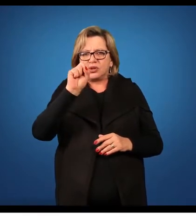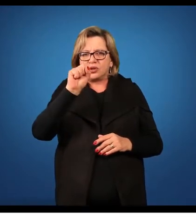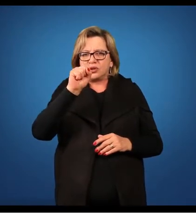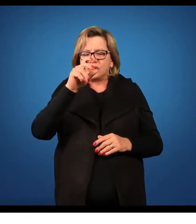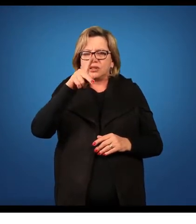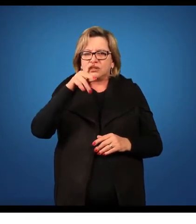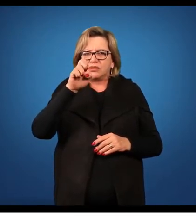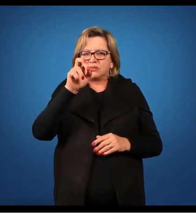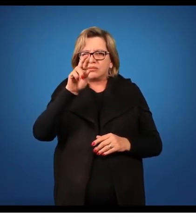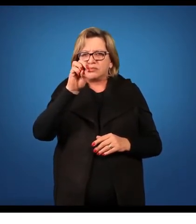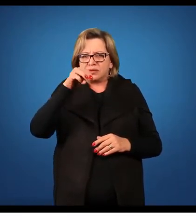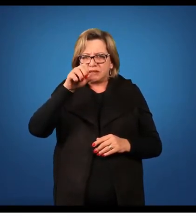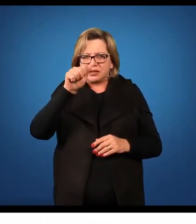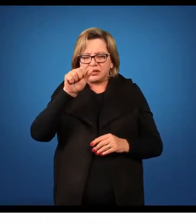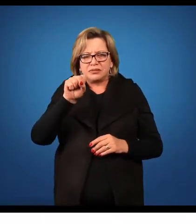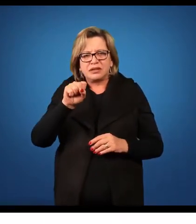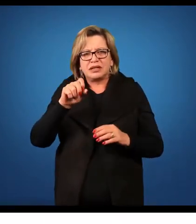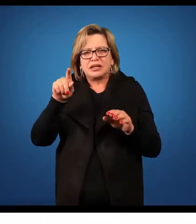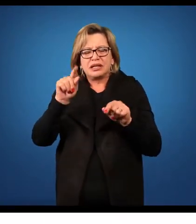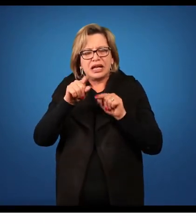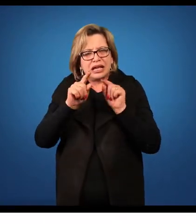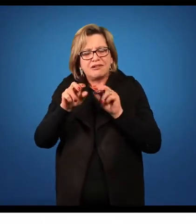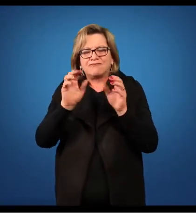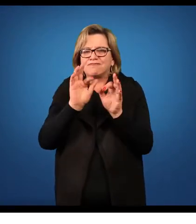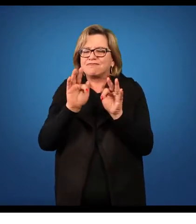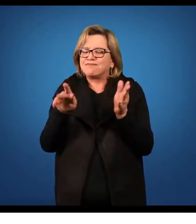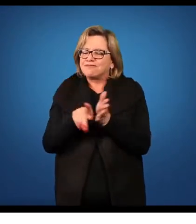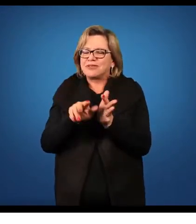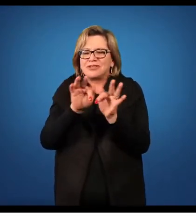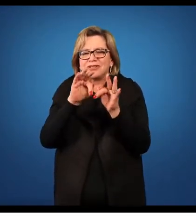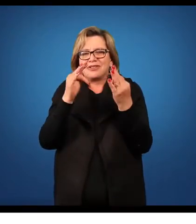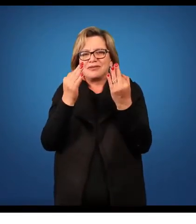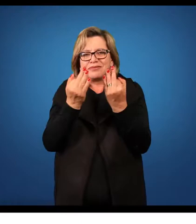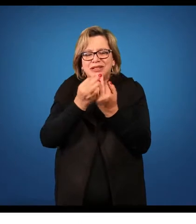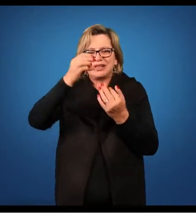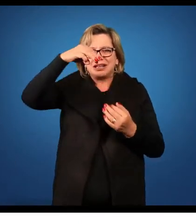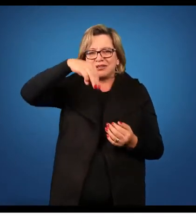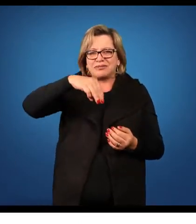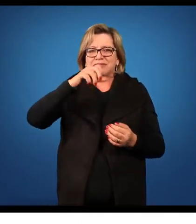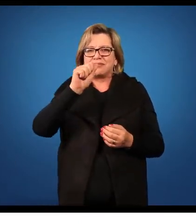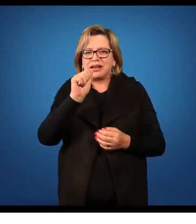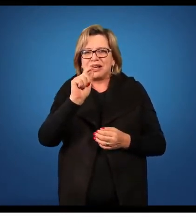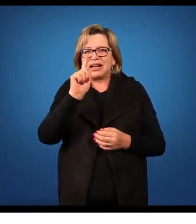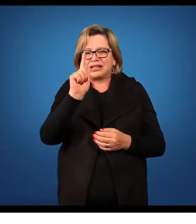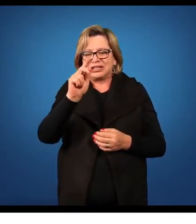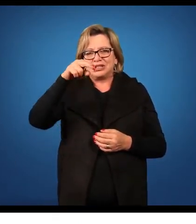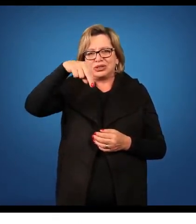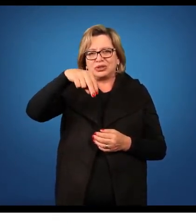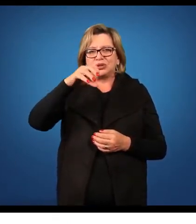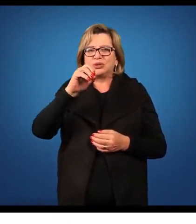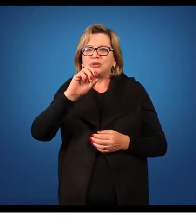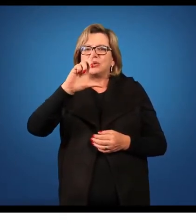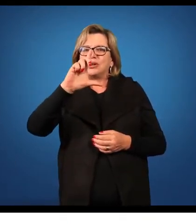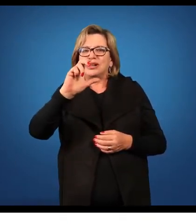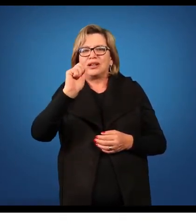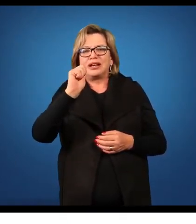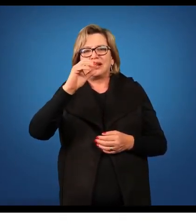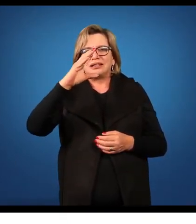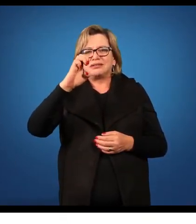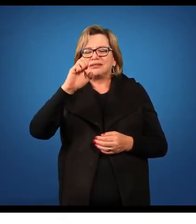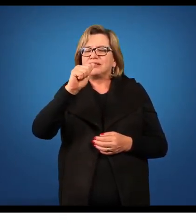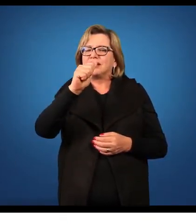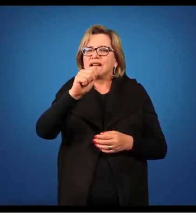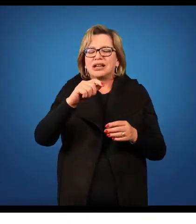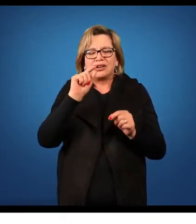magnolídeas, aqui a família magnoliasse. Característica dessa família, flor solitária, grande,